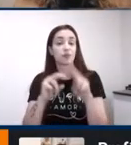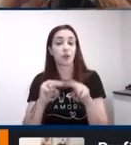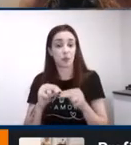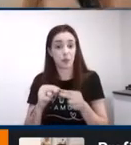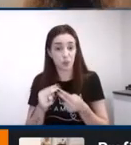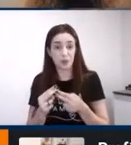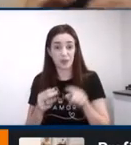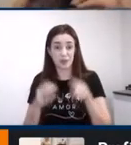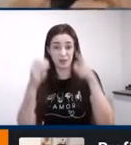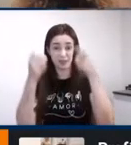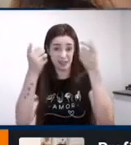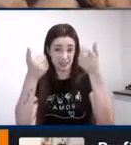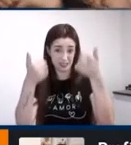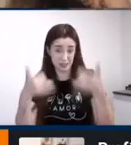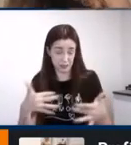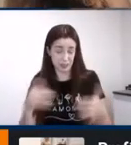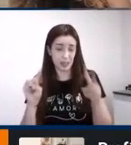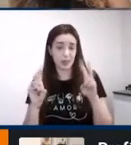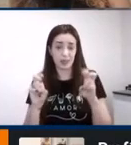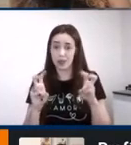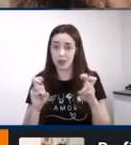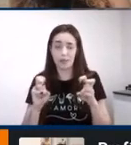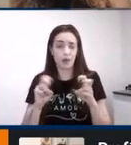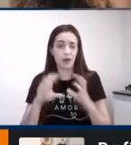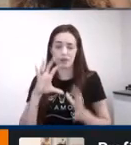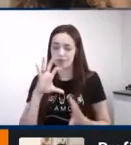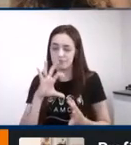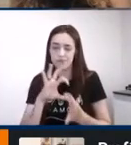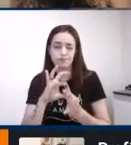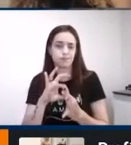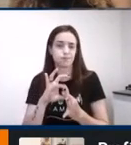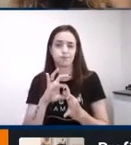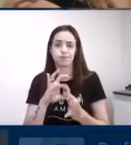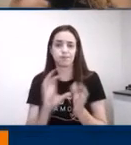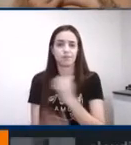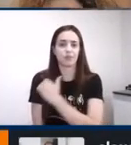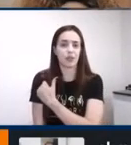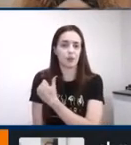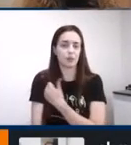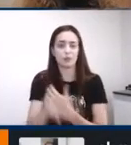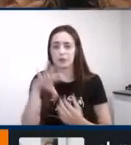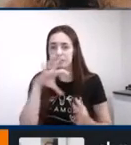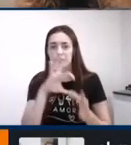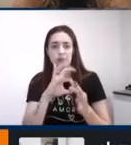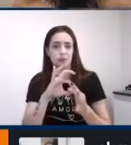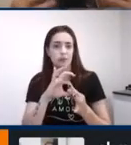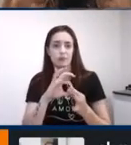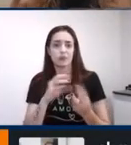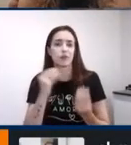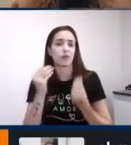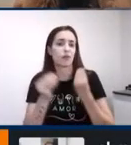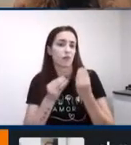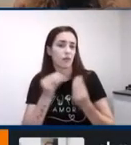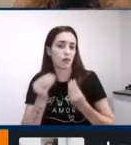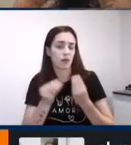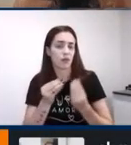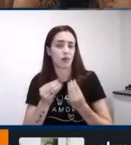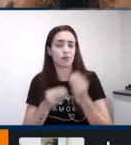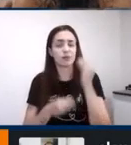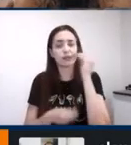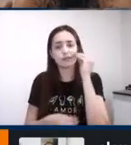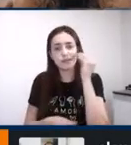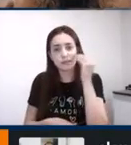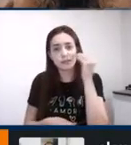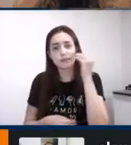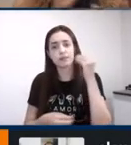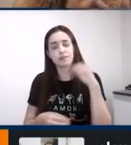que esse aluno, que esse paciente que vocês têm. vocês vão poder retomar e reconstruir qualquer